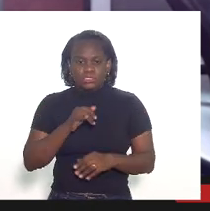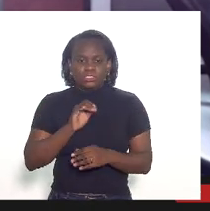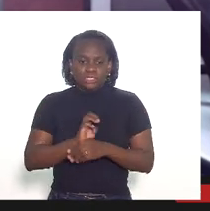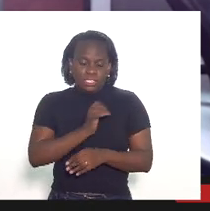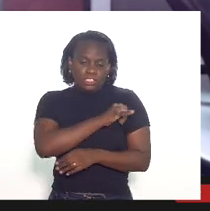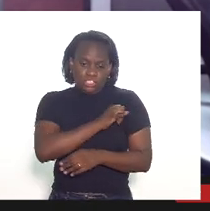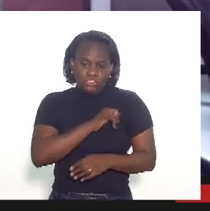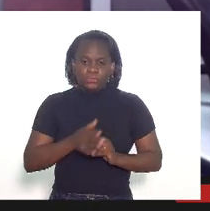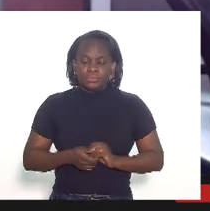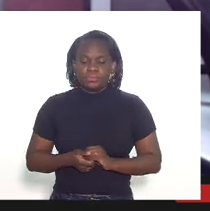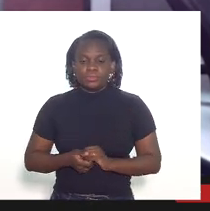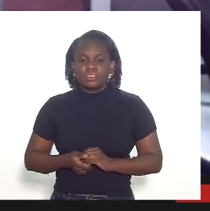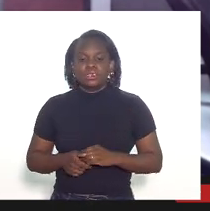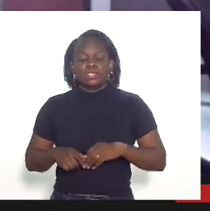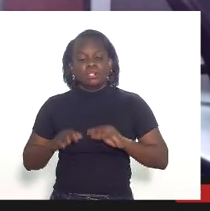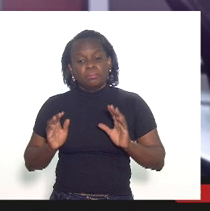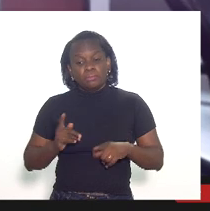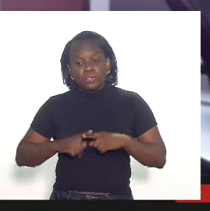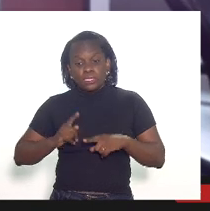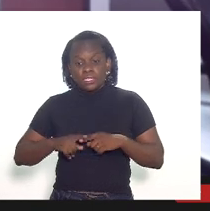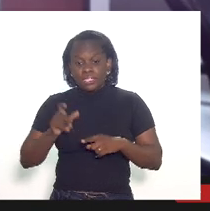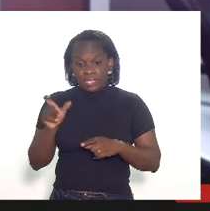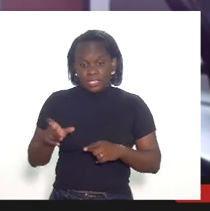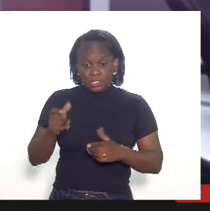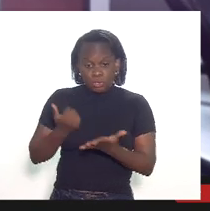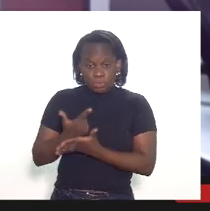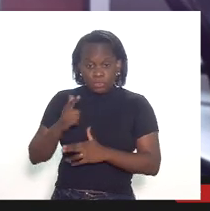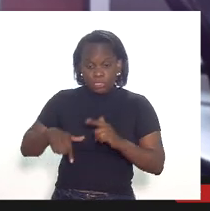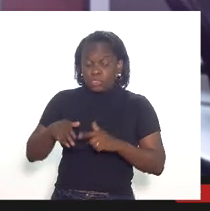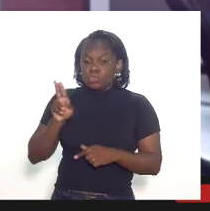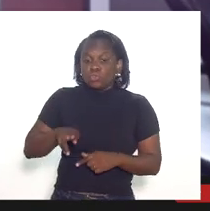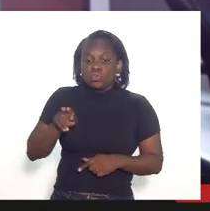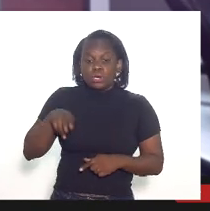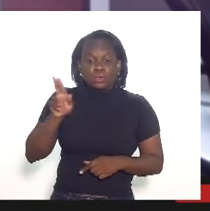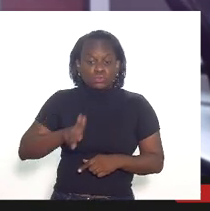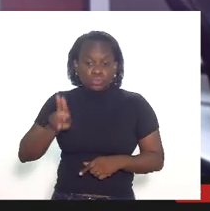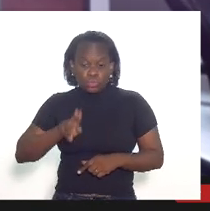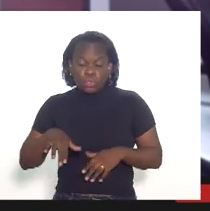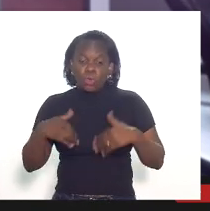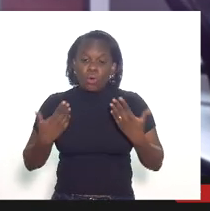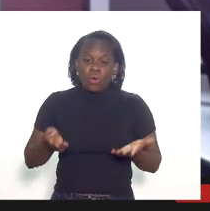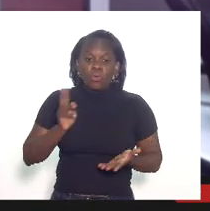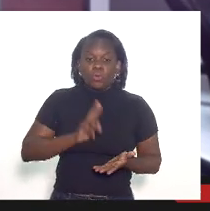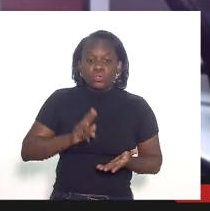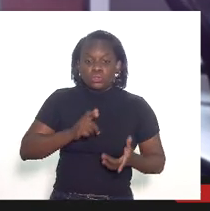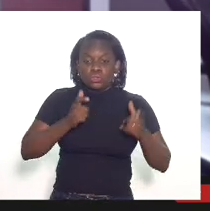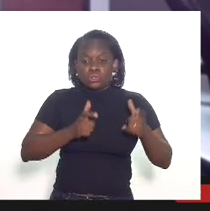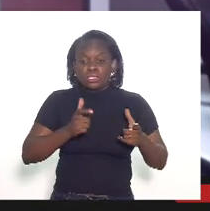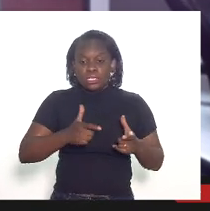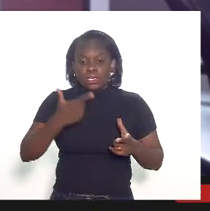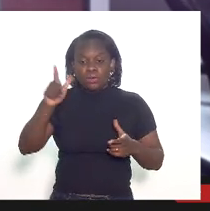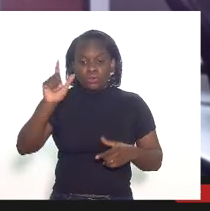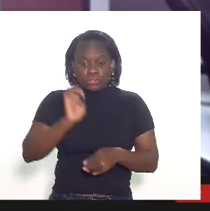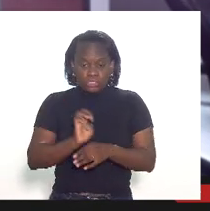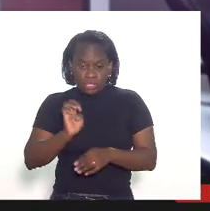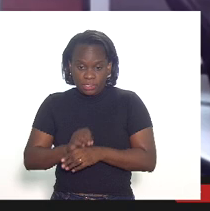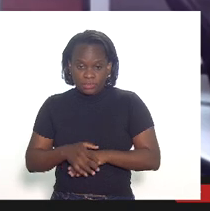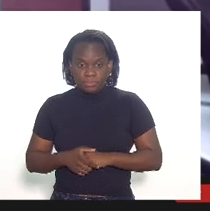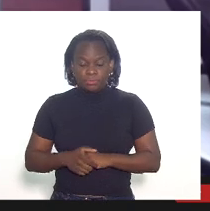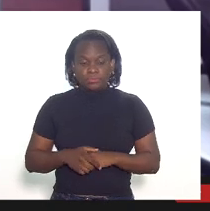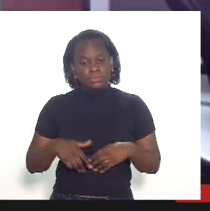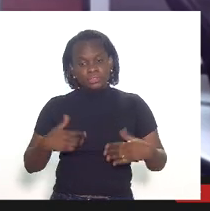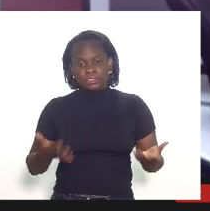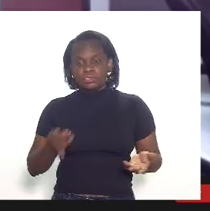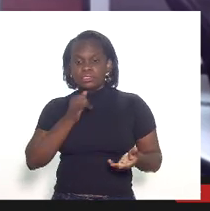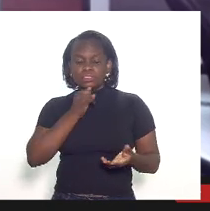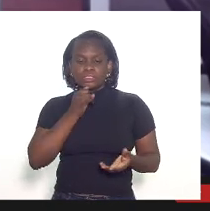estado era o Rio de Janeiro seja porque o bem nunca foi utilizado seja porque foram utilizados em outro estado da federação então